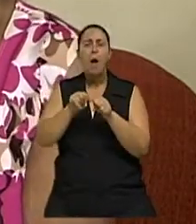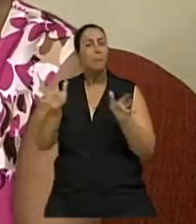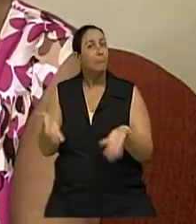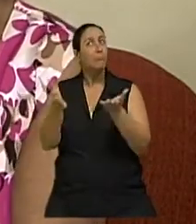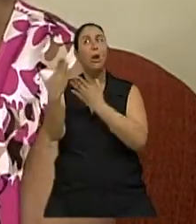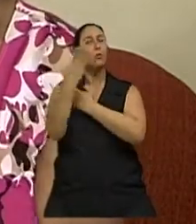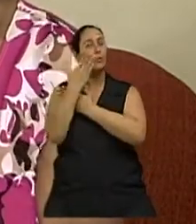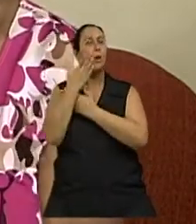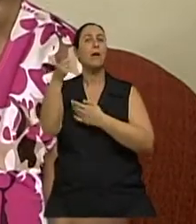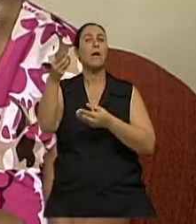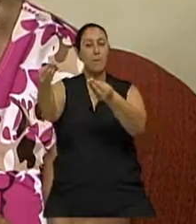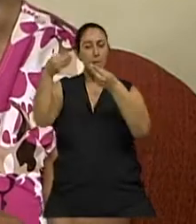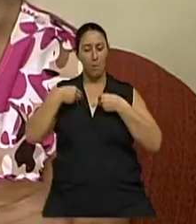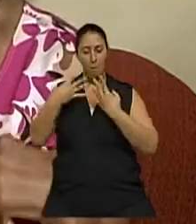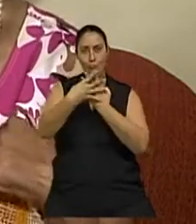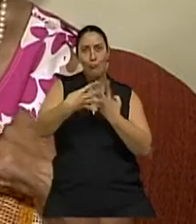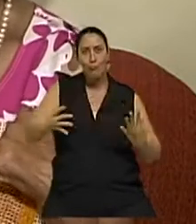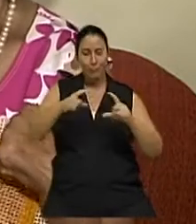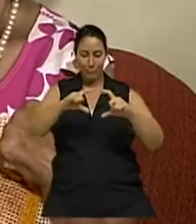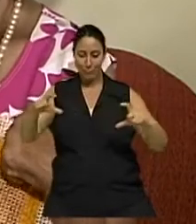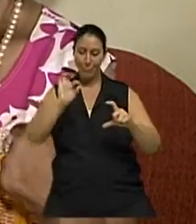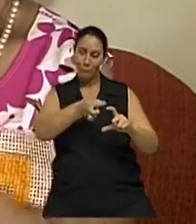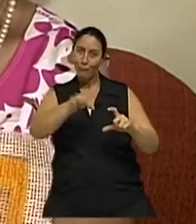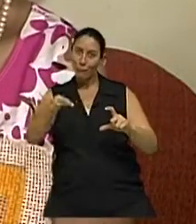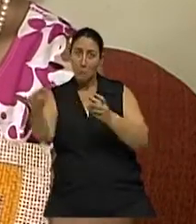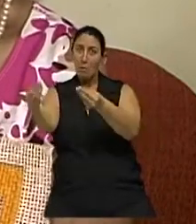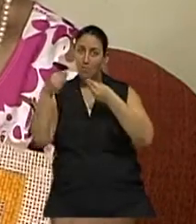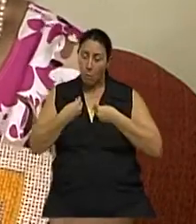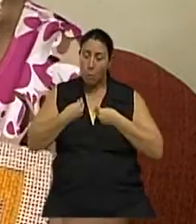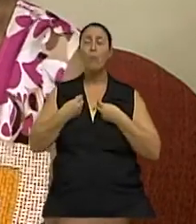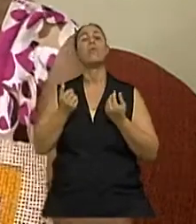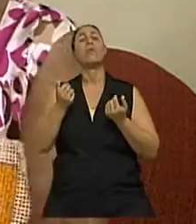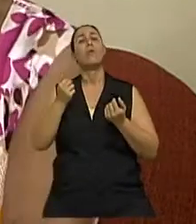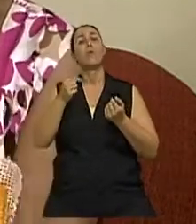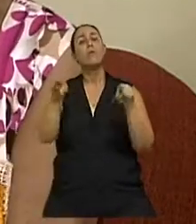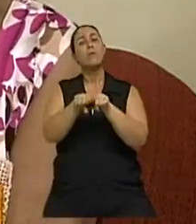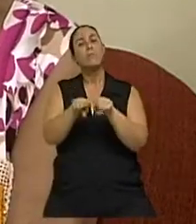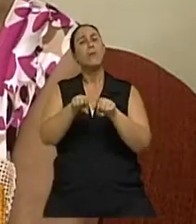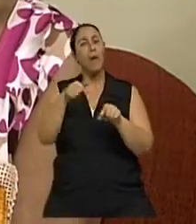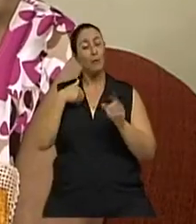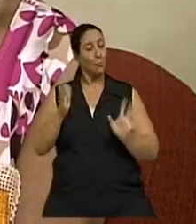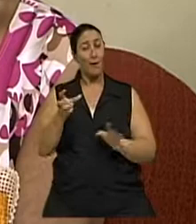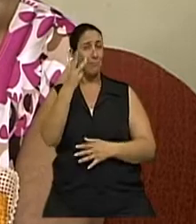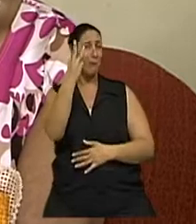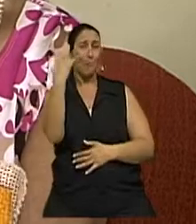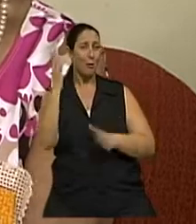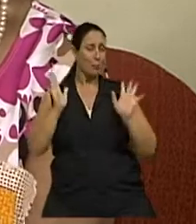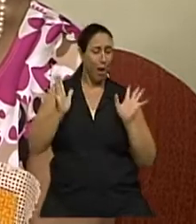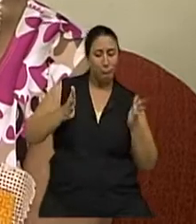Elas me arrumaram com tela. Isso aqui foi tudo arrumado. Eu já fiz aqui, já fiz umas 3, 4 telas.